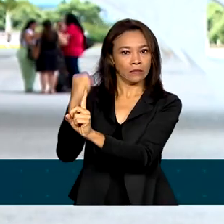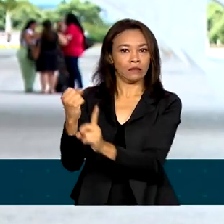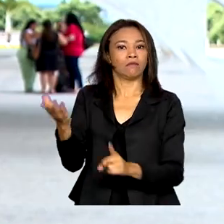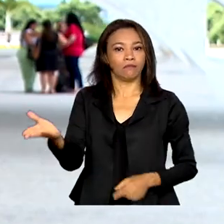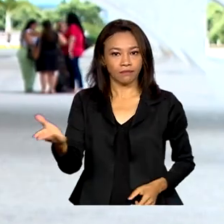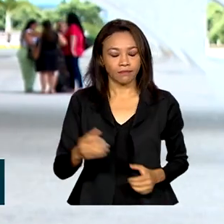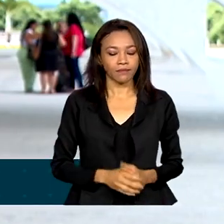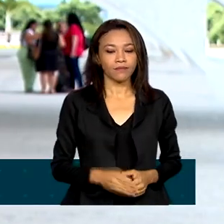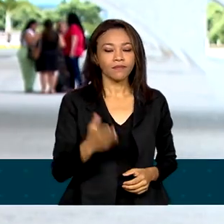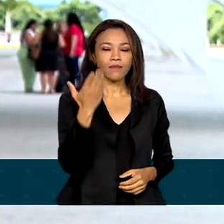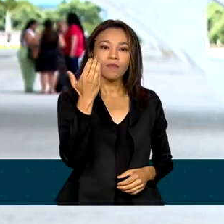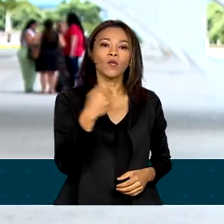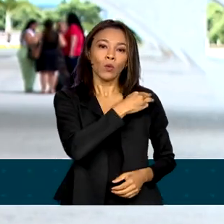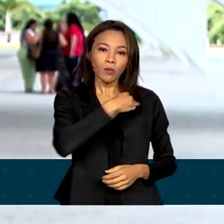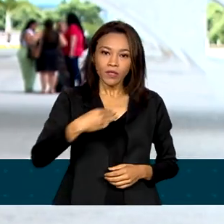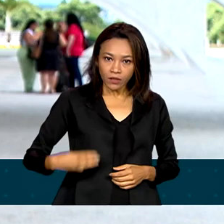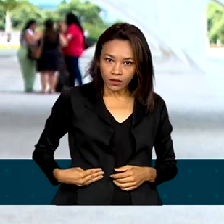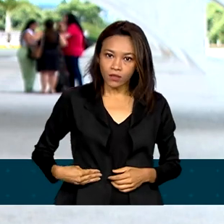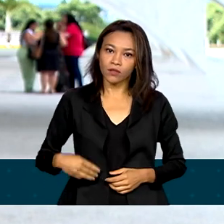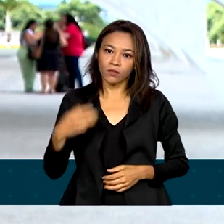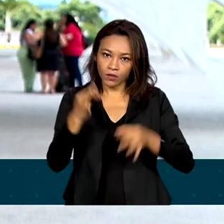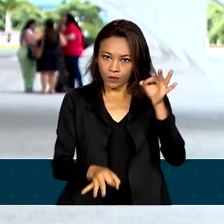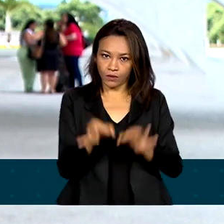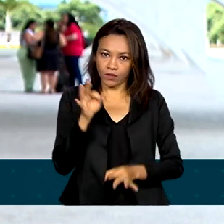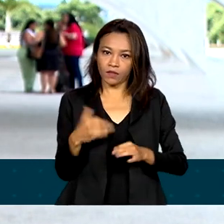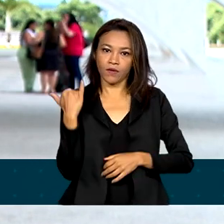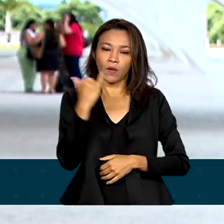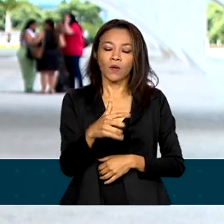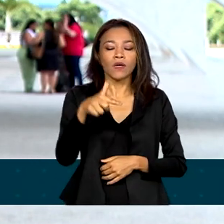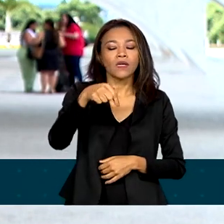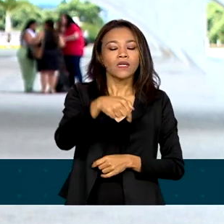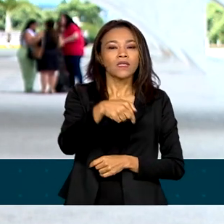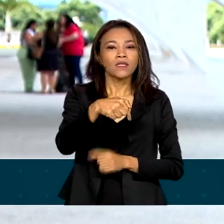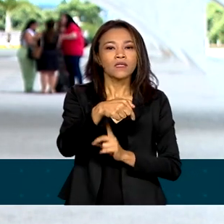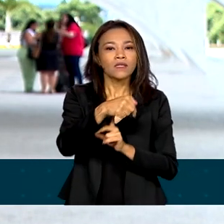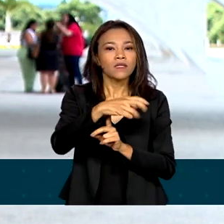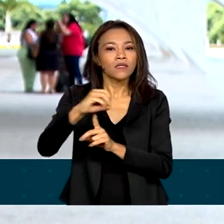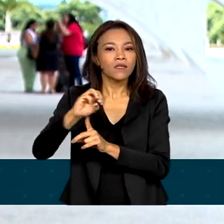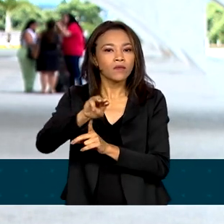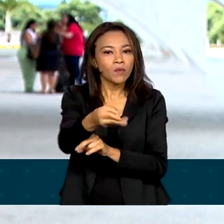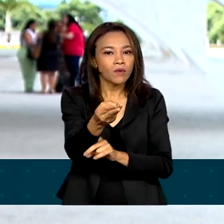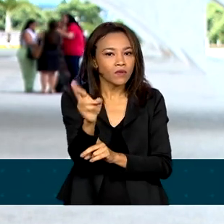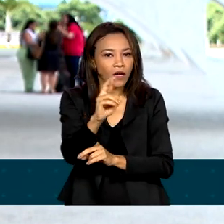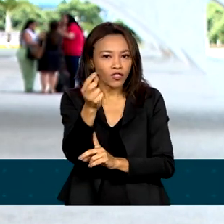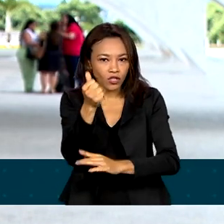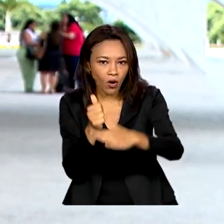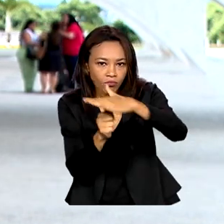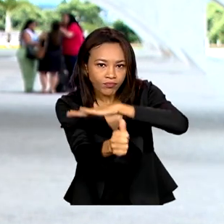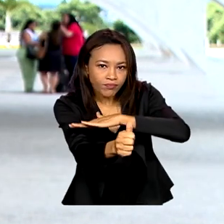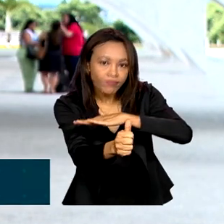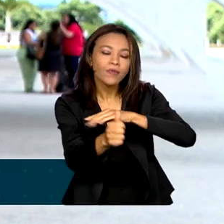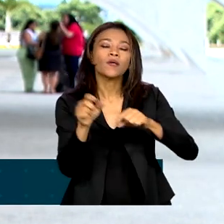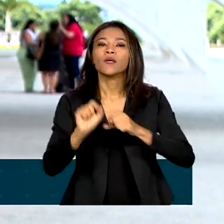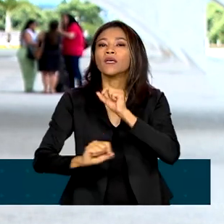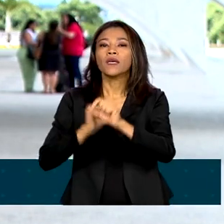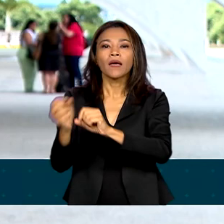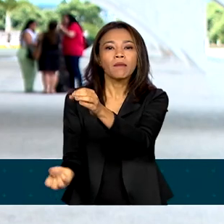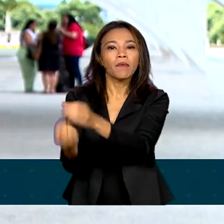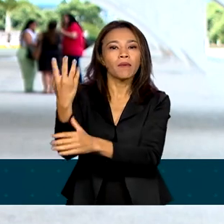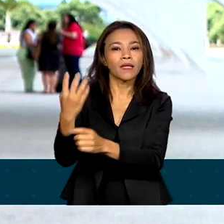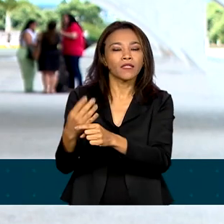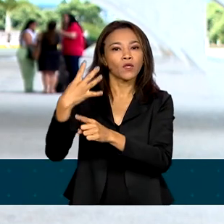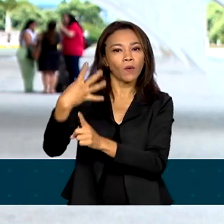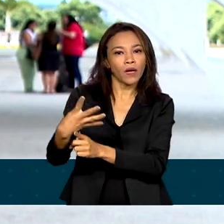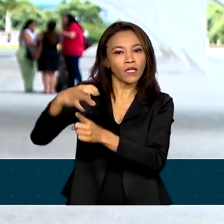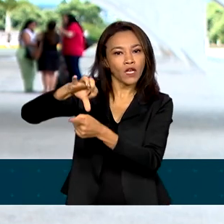Flávio Dino, serão investidos 700 milhões de reais em ações, que inclui a implementação de 40